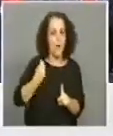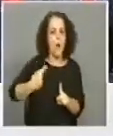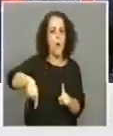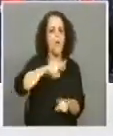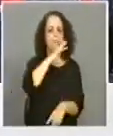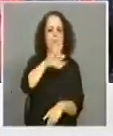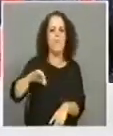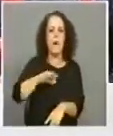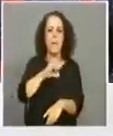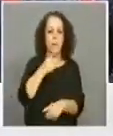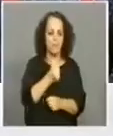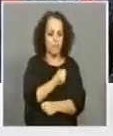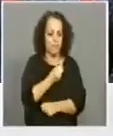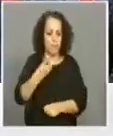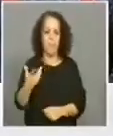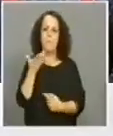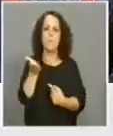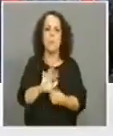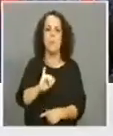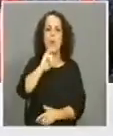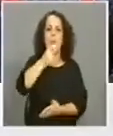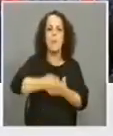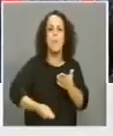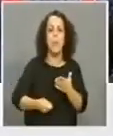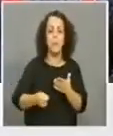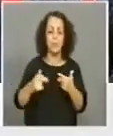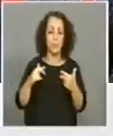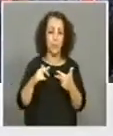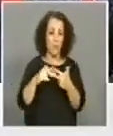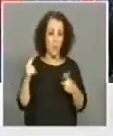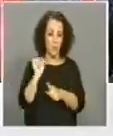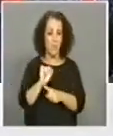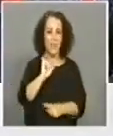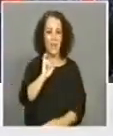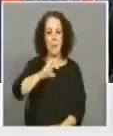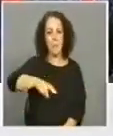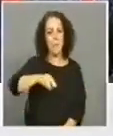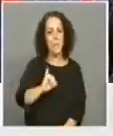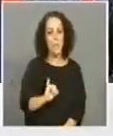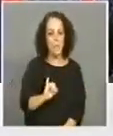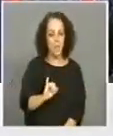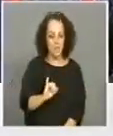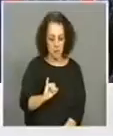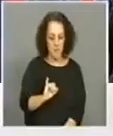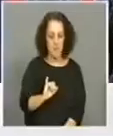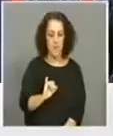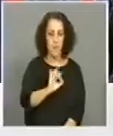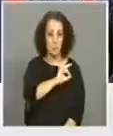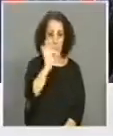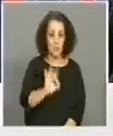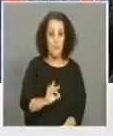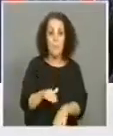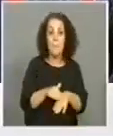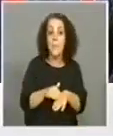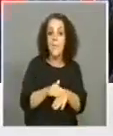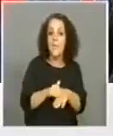numerosas. Por exemplo, nos impostos municipais, o nosso IMI que é um IMI com uma taxa mínima, portanto